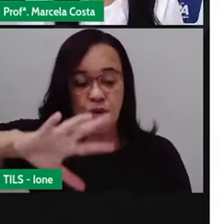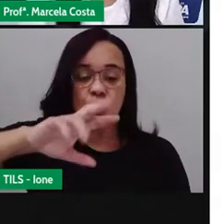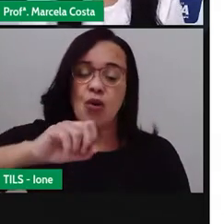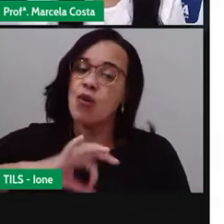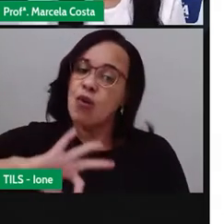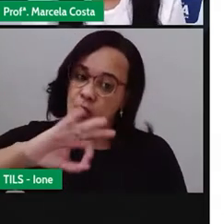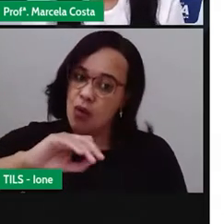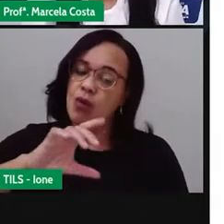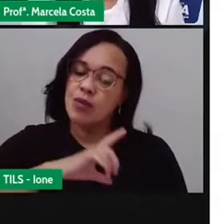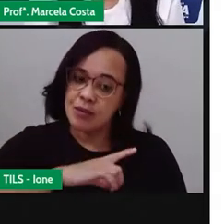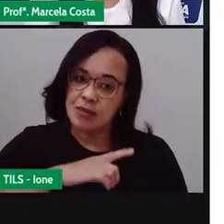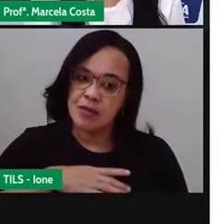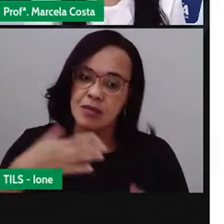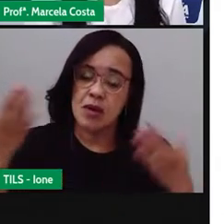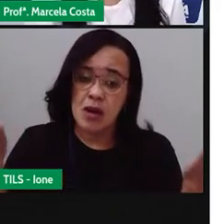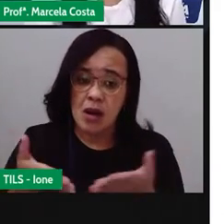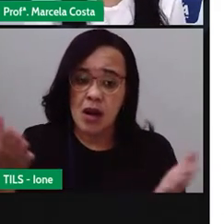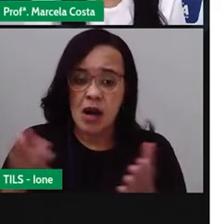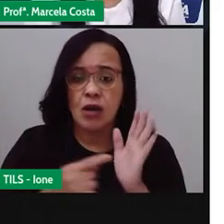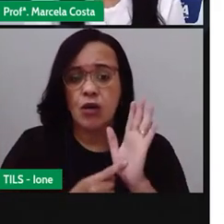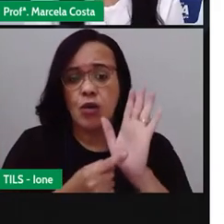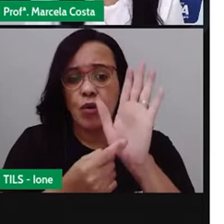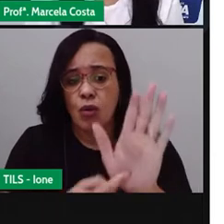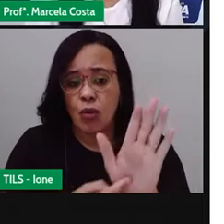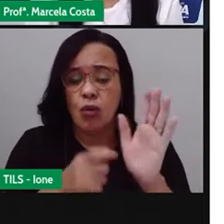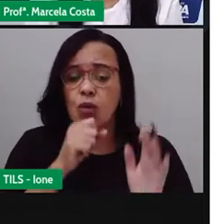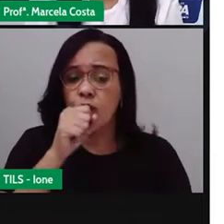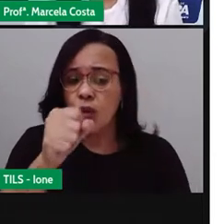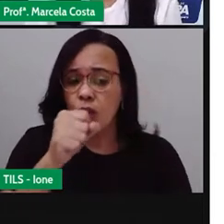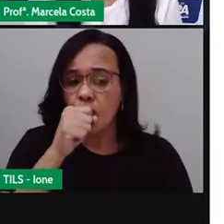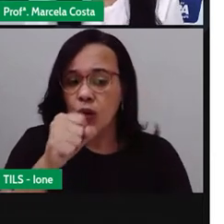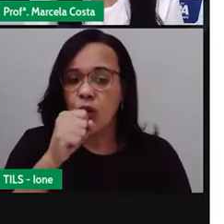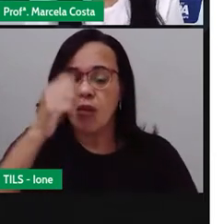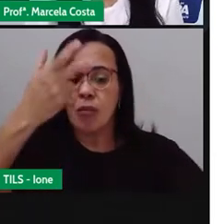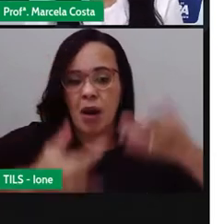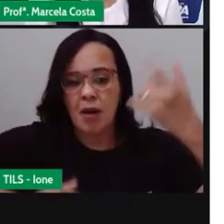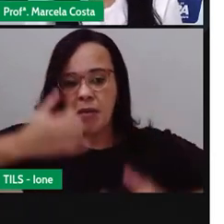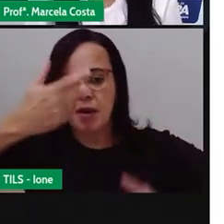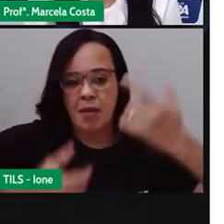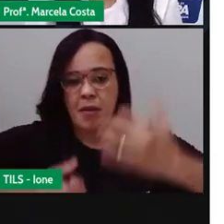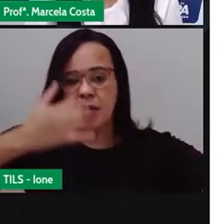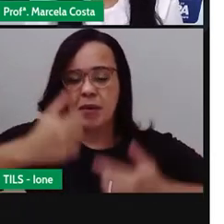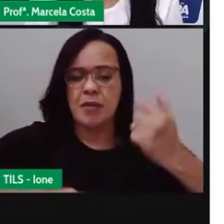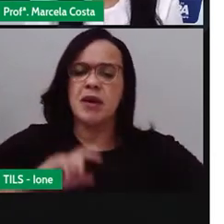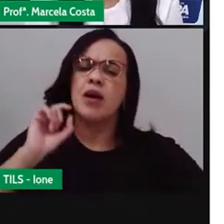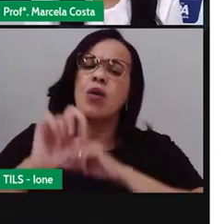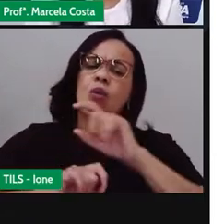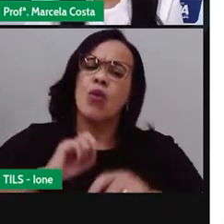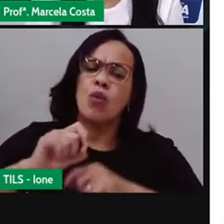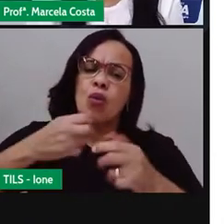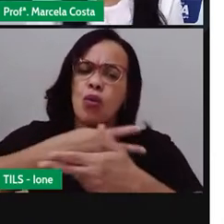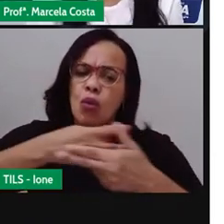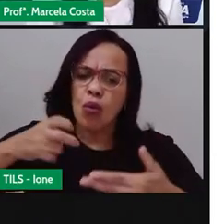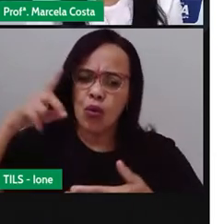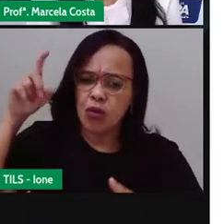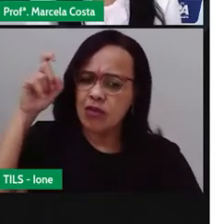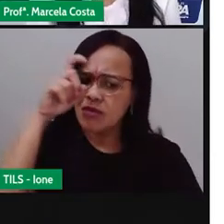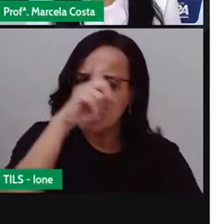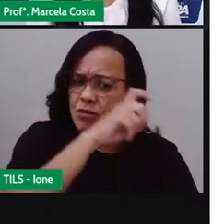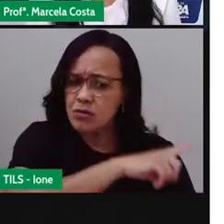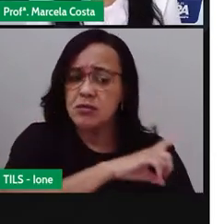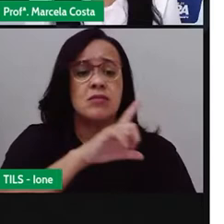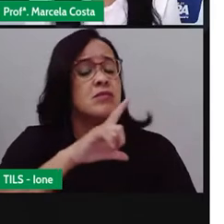gente vai ver uma reportagem que fala sobre algumas dificuldades de ordenamento que